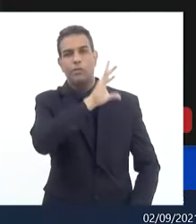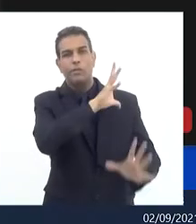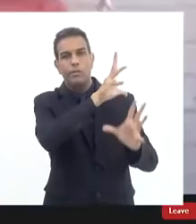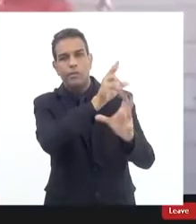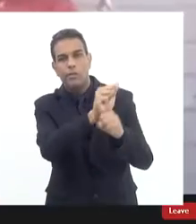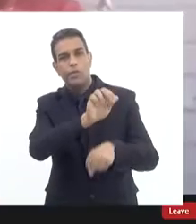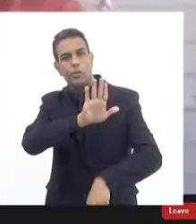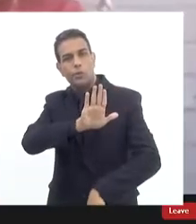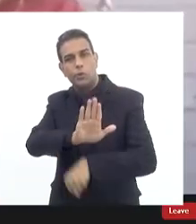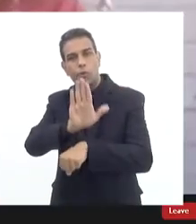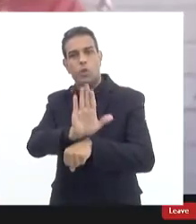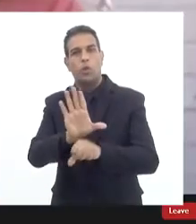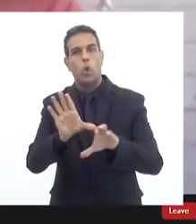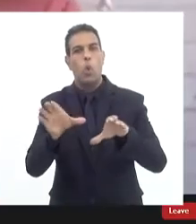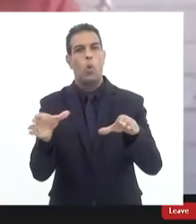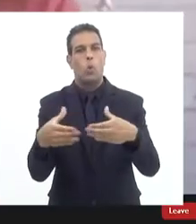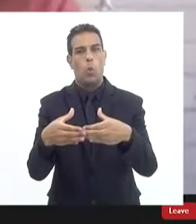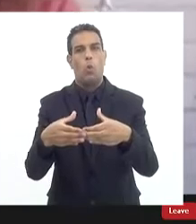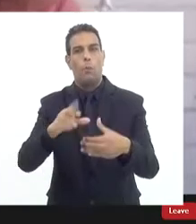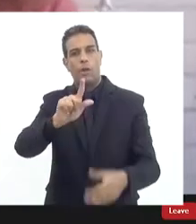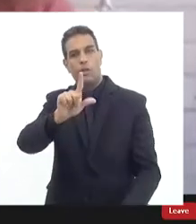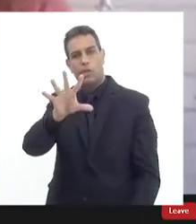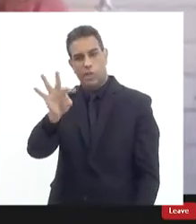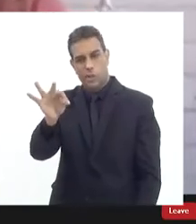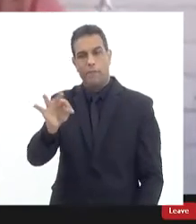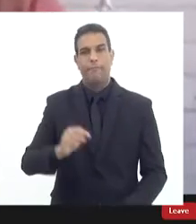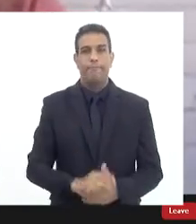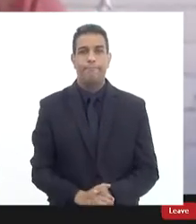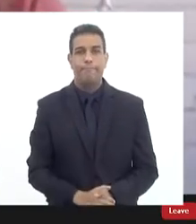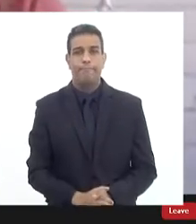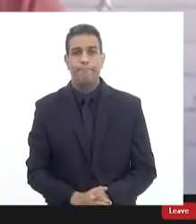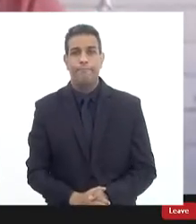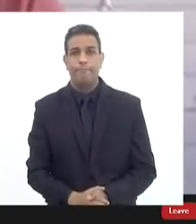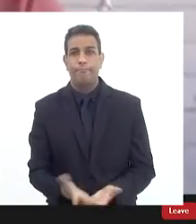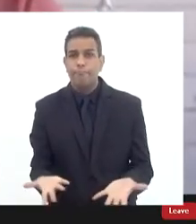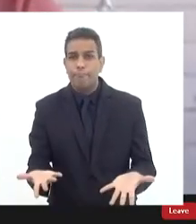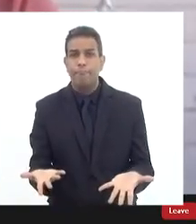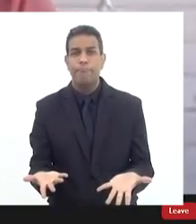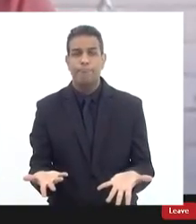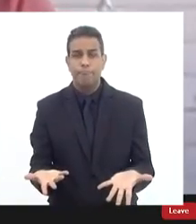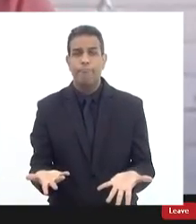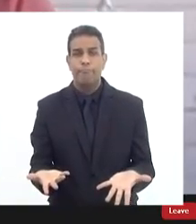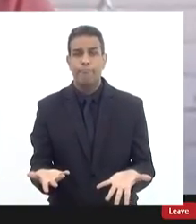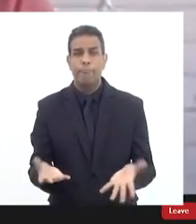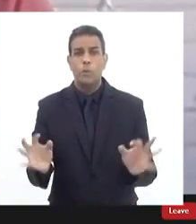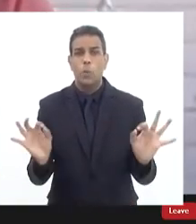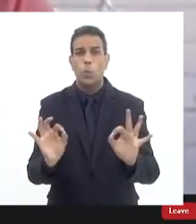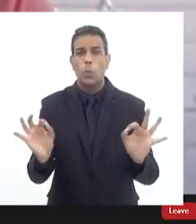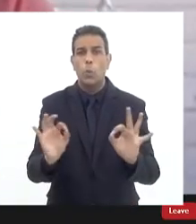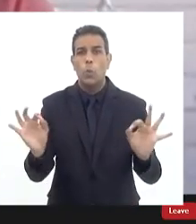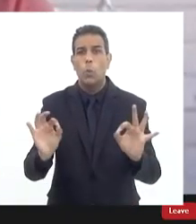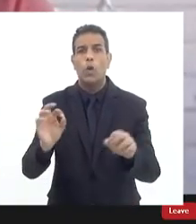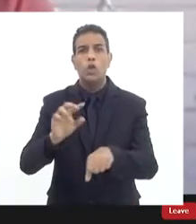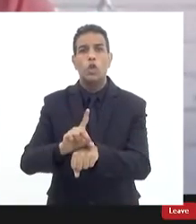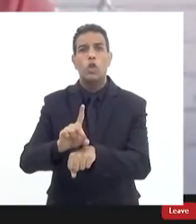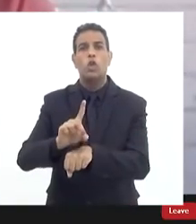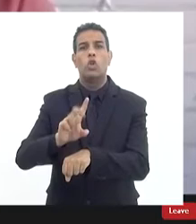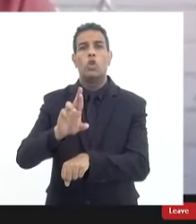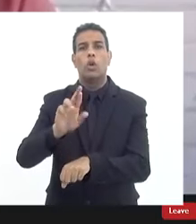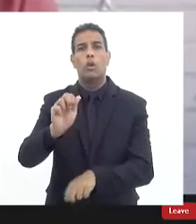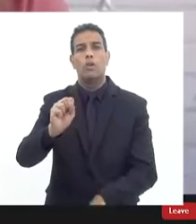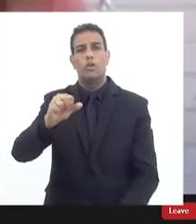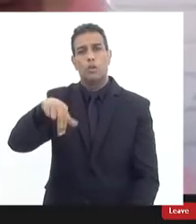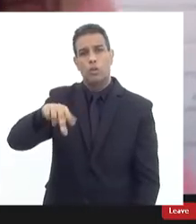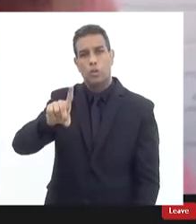para o nosso grupo de trabalho acredito que não tendo aqui também o doutor André Cardoso os nossos